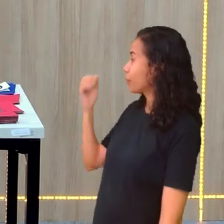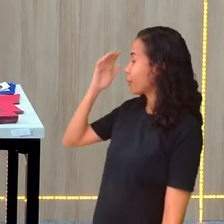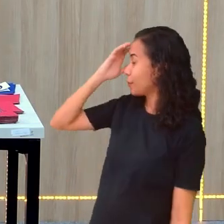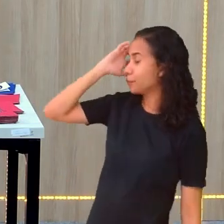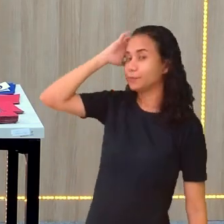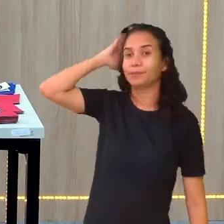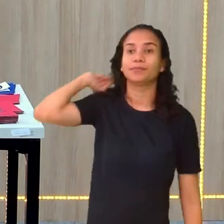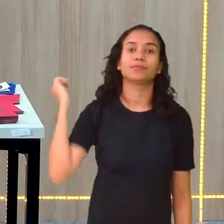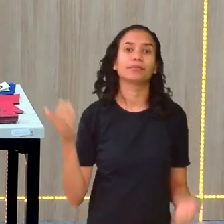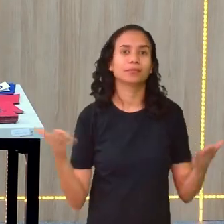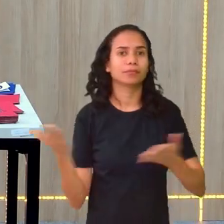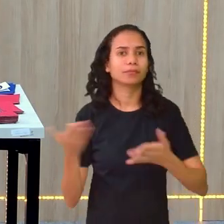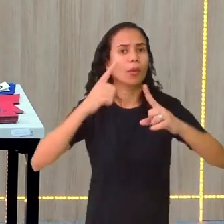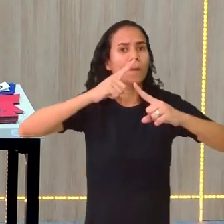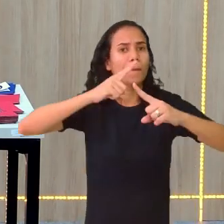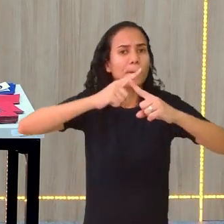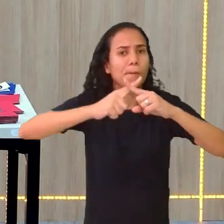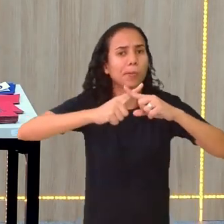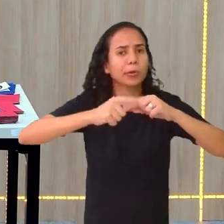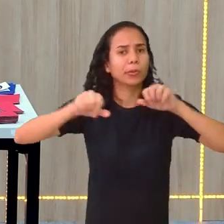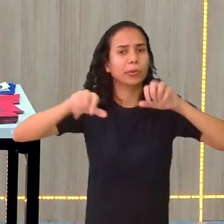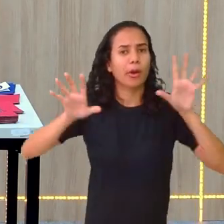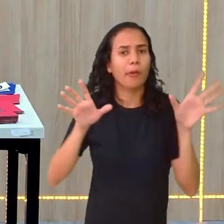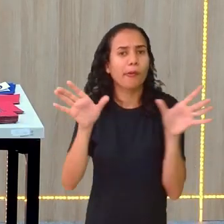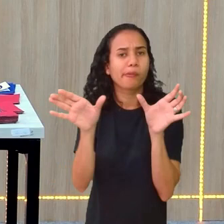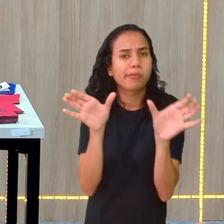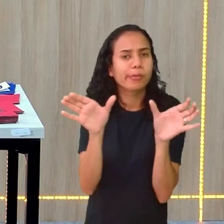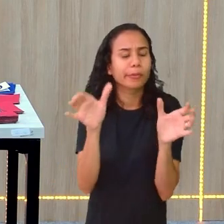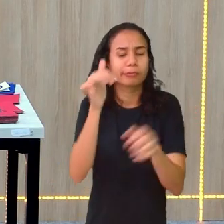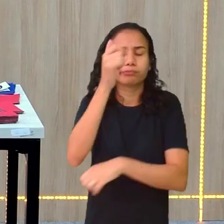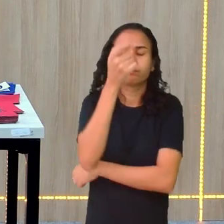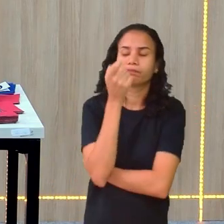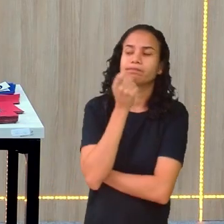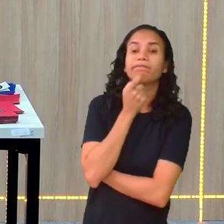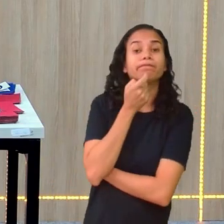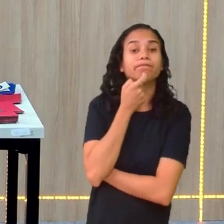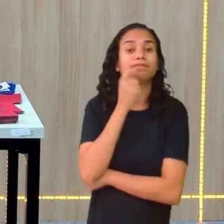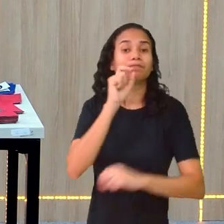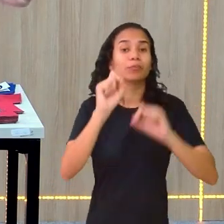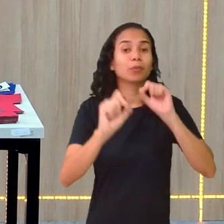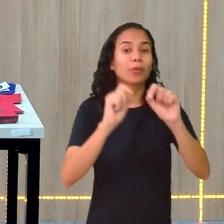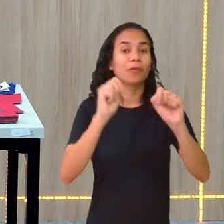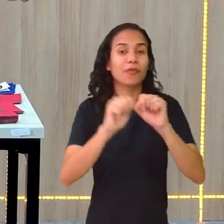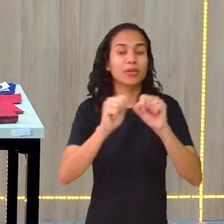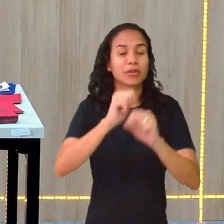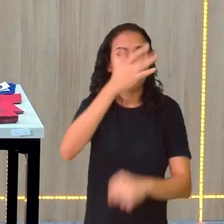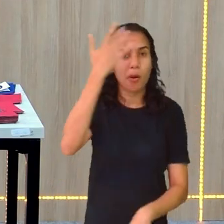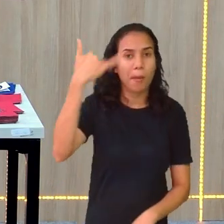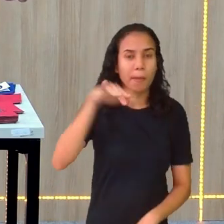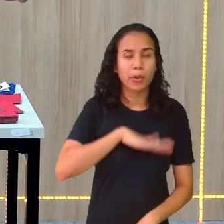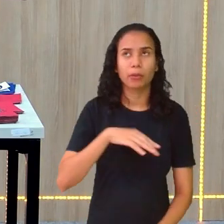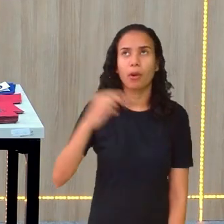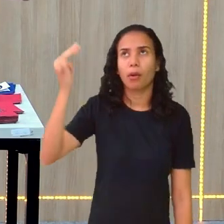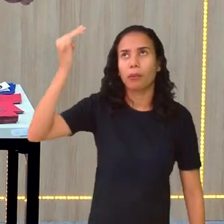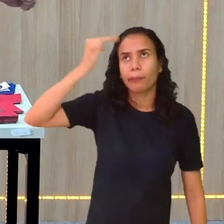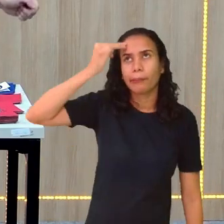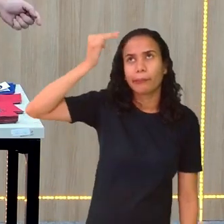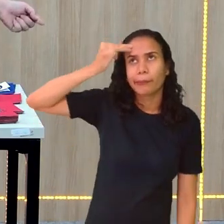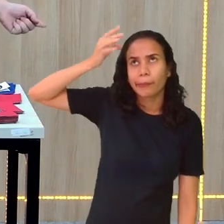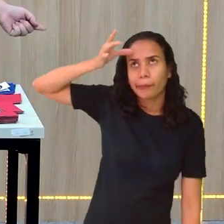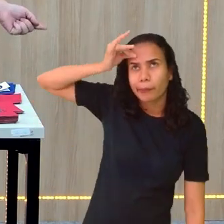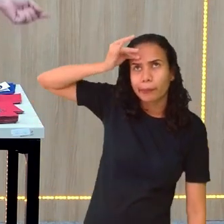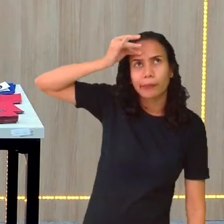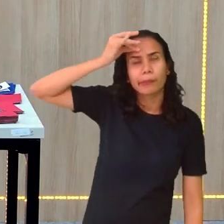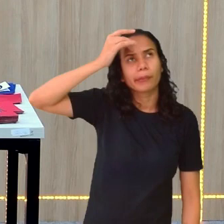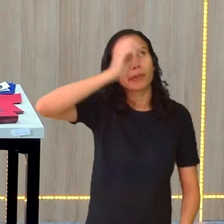aqui multiplicação de dois bidômenos. E aí, que é faz? O pessoal decora. O quadrado